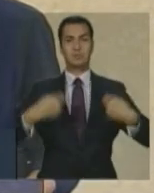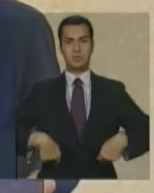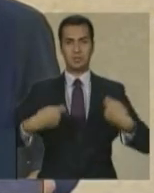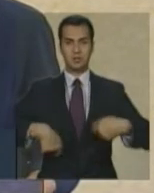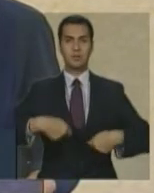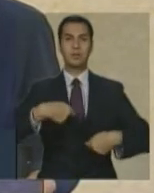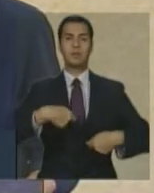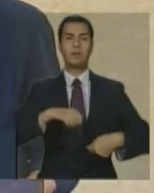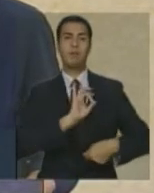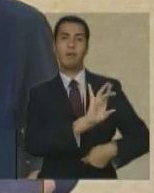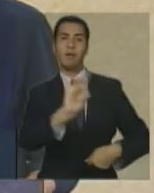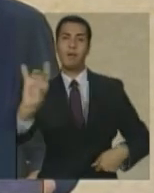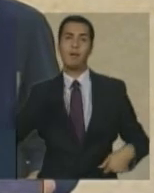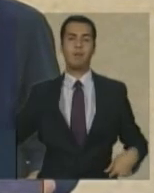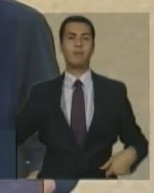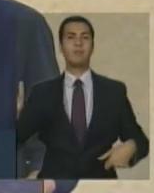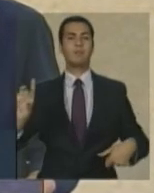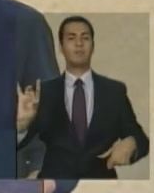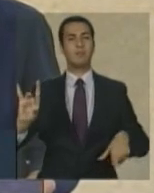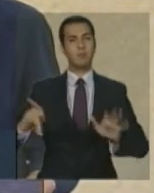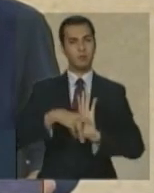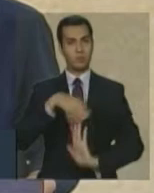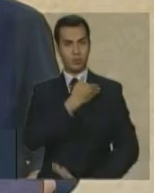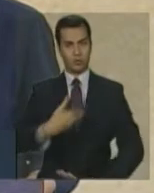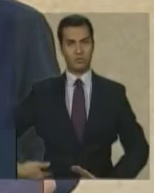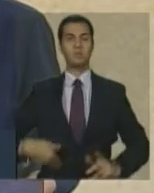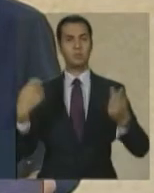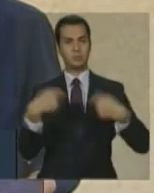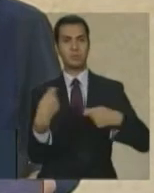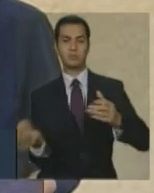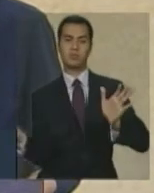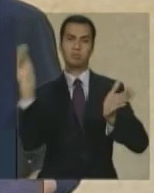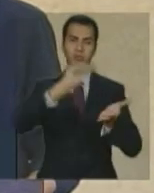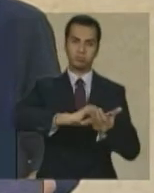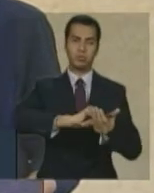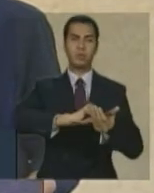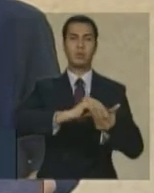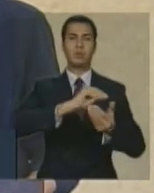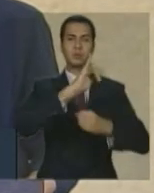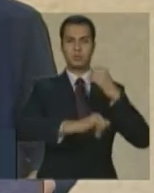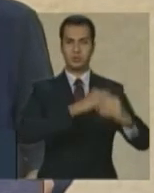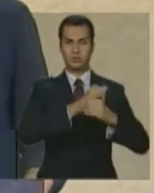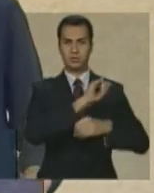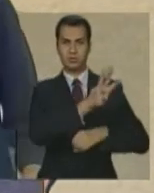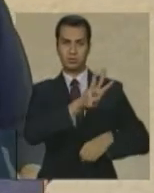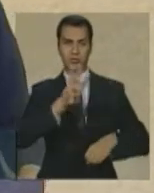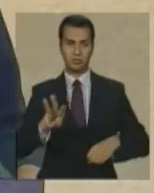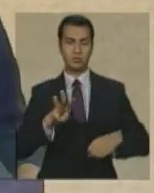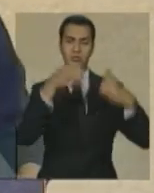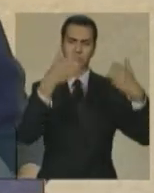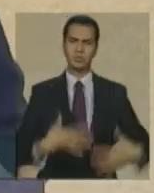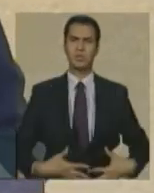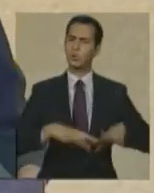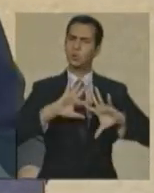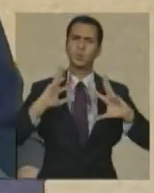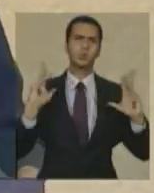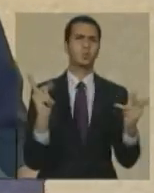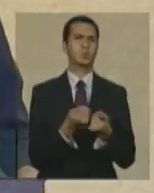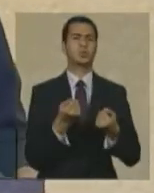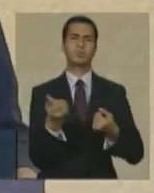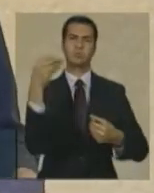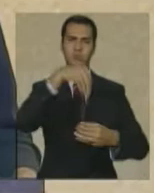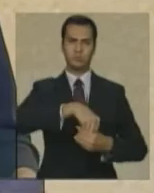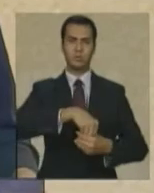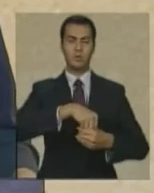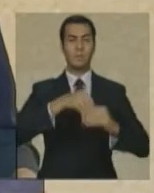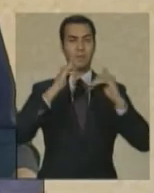sua atuação suas decisões sua gestão orçamentária as informações terão